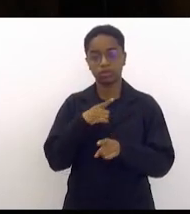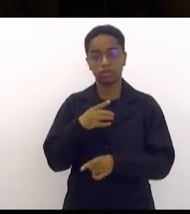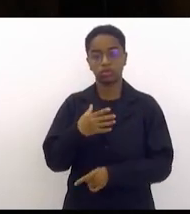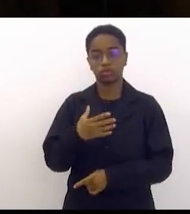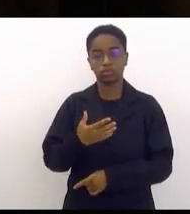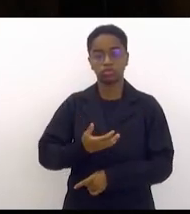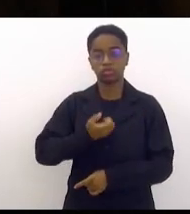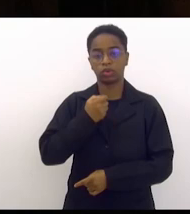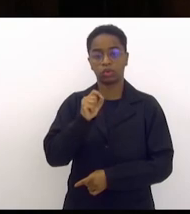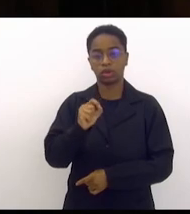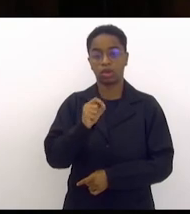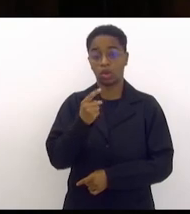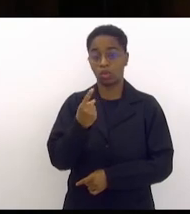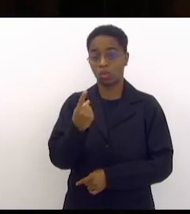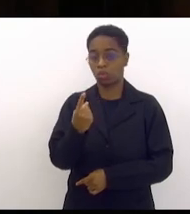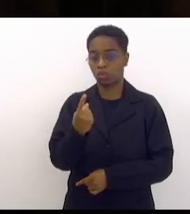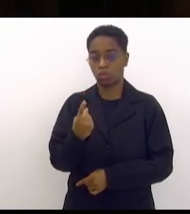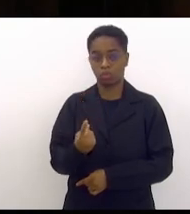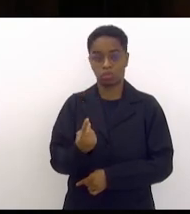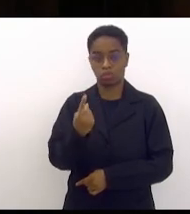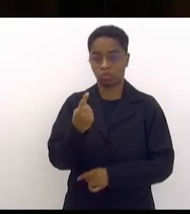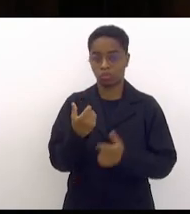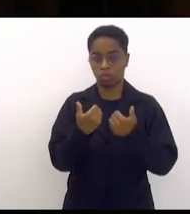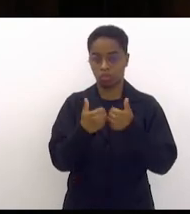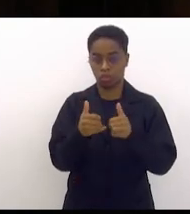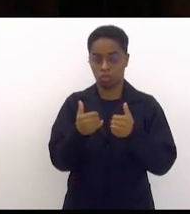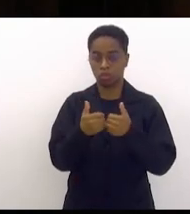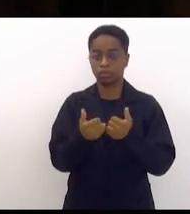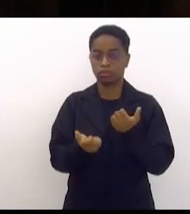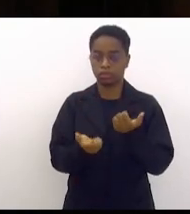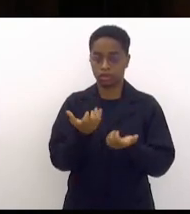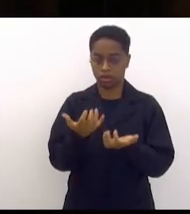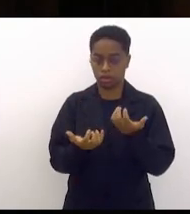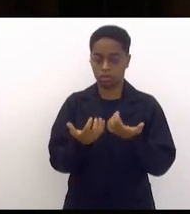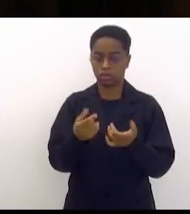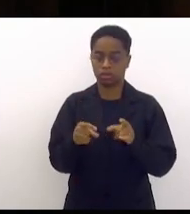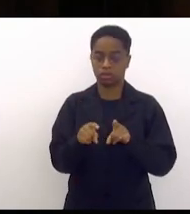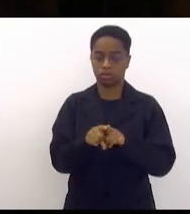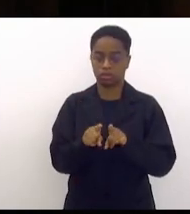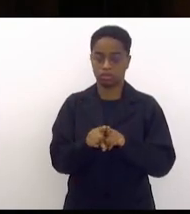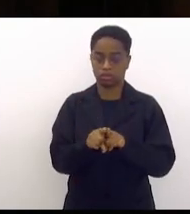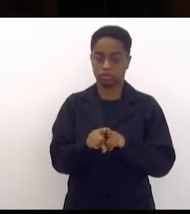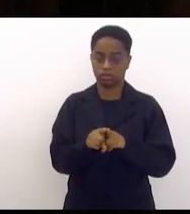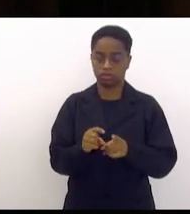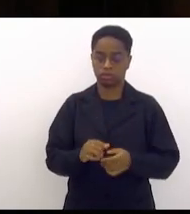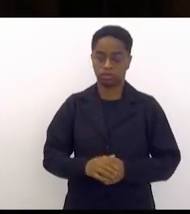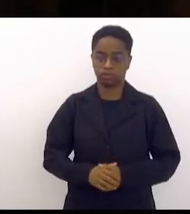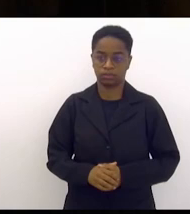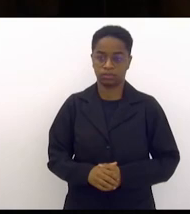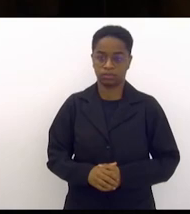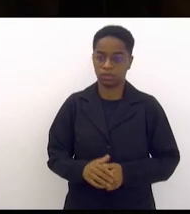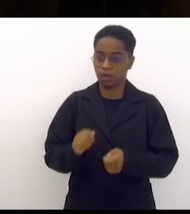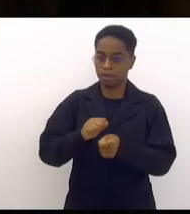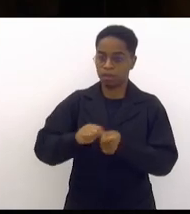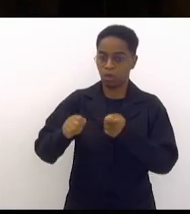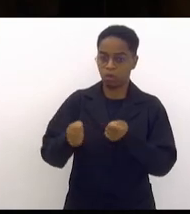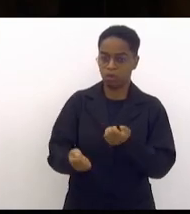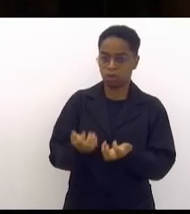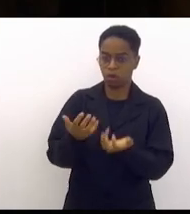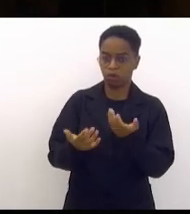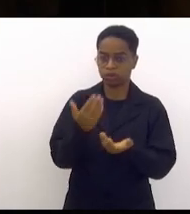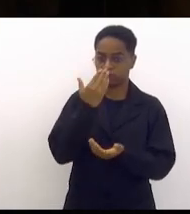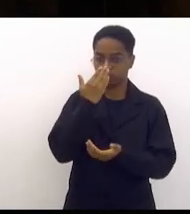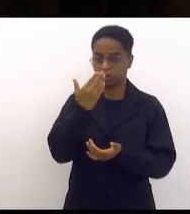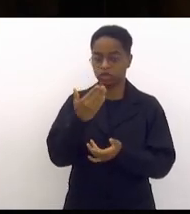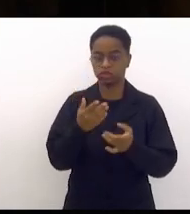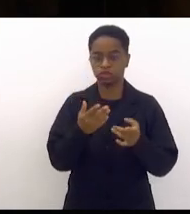de um ônibus que no último momento também é adiar o fogo em frente ao mercadão